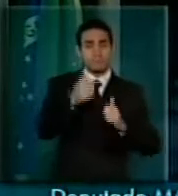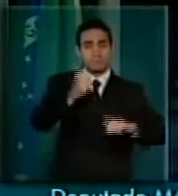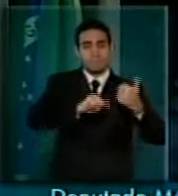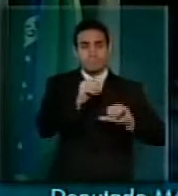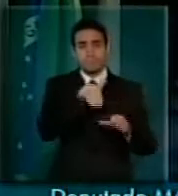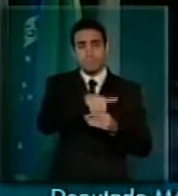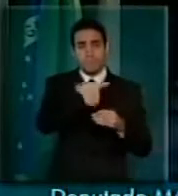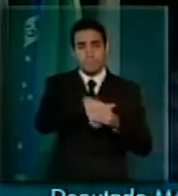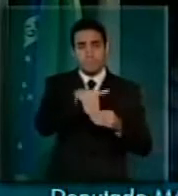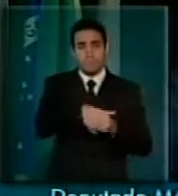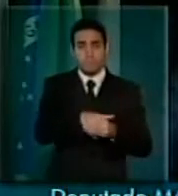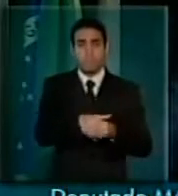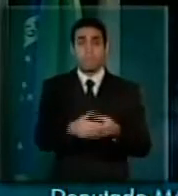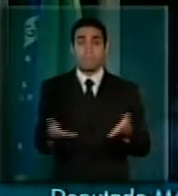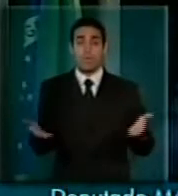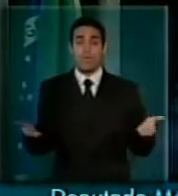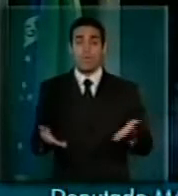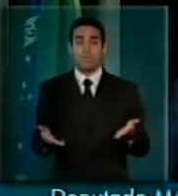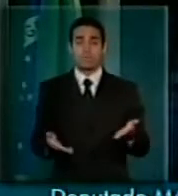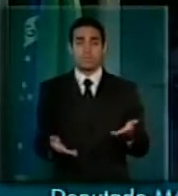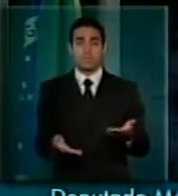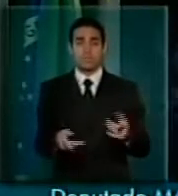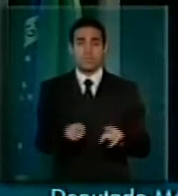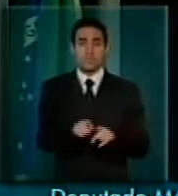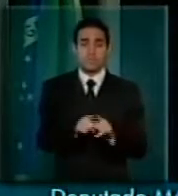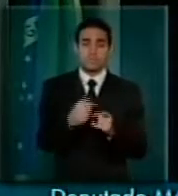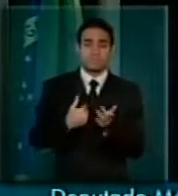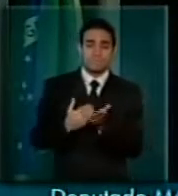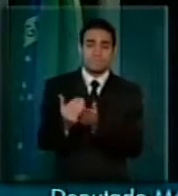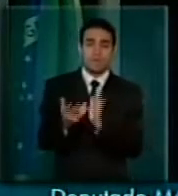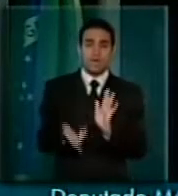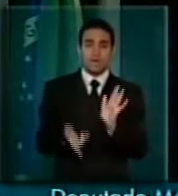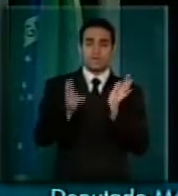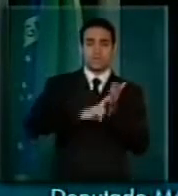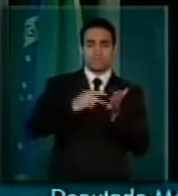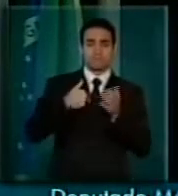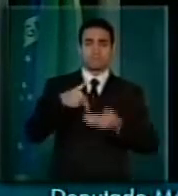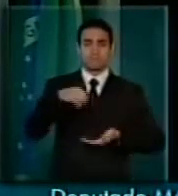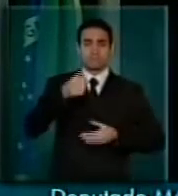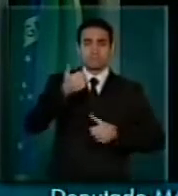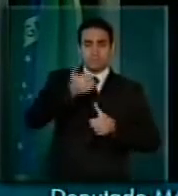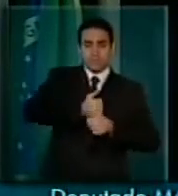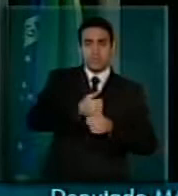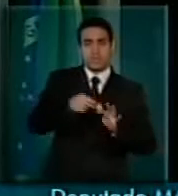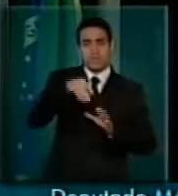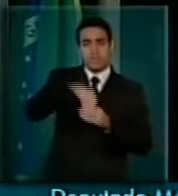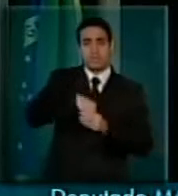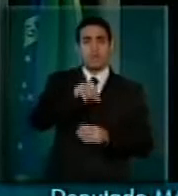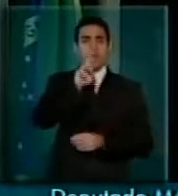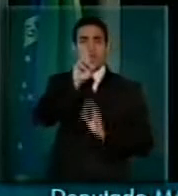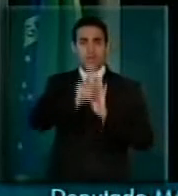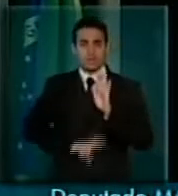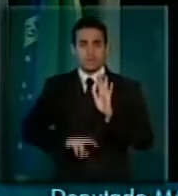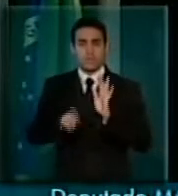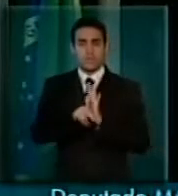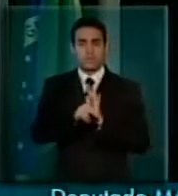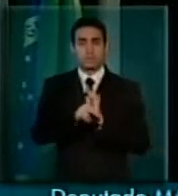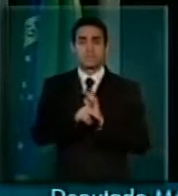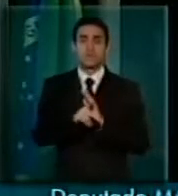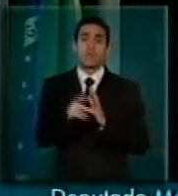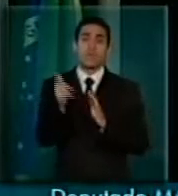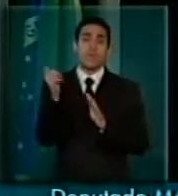neste momento, quando nós assumimos a relatoria, nós estabelecemos um